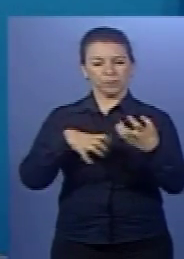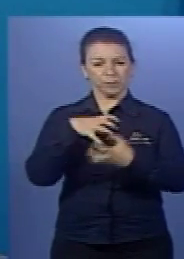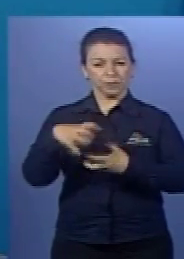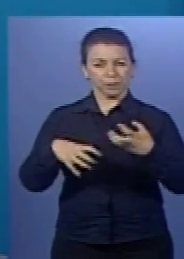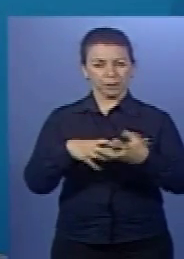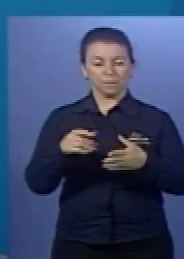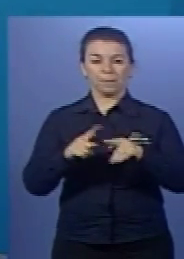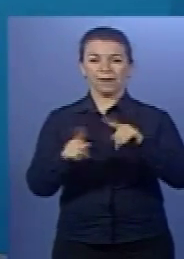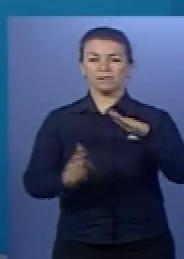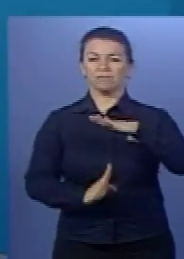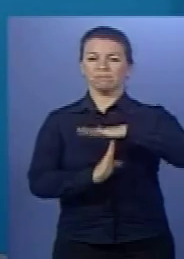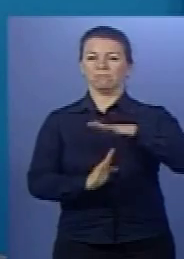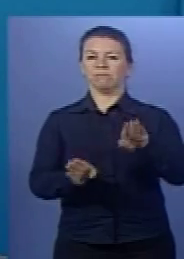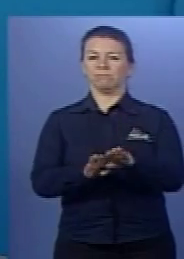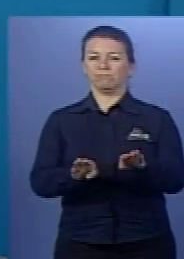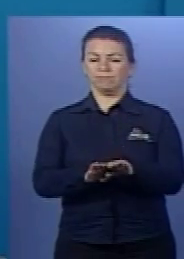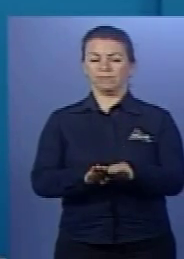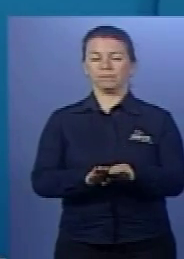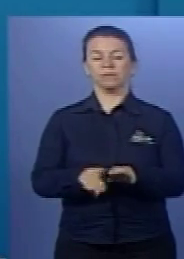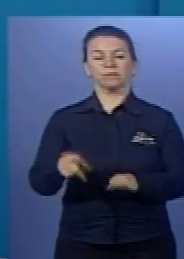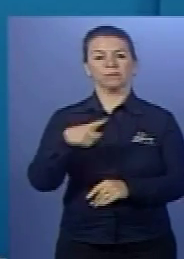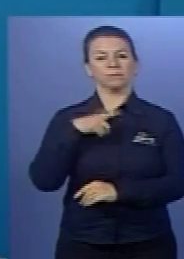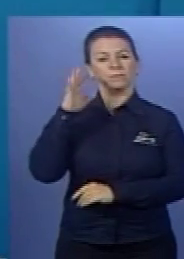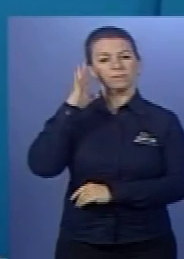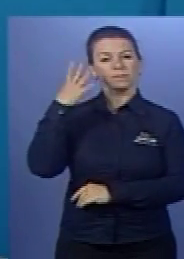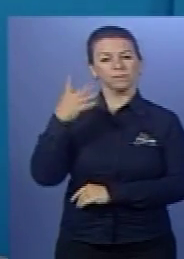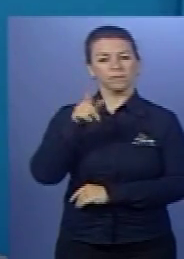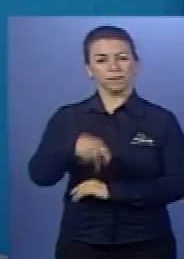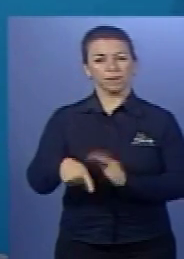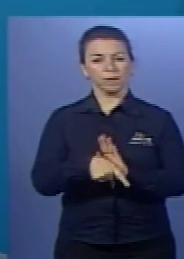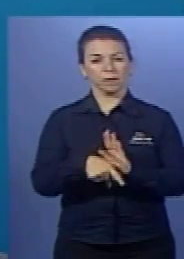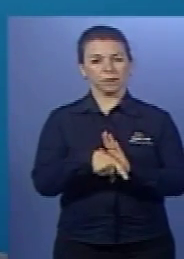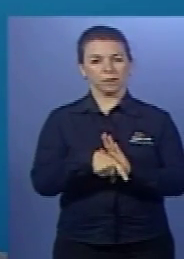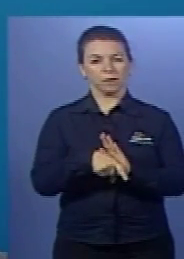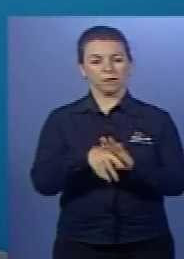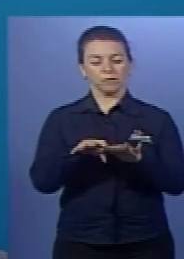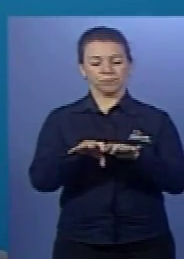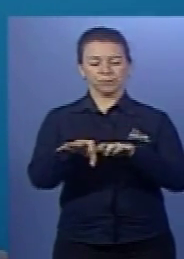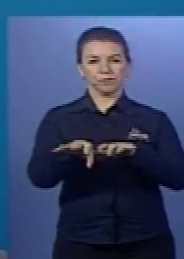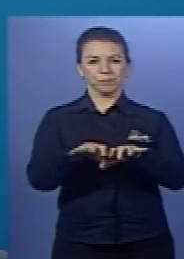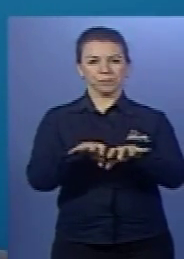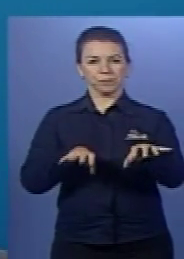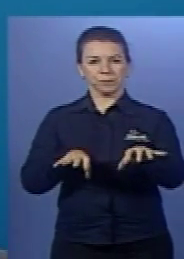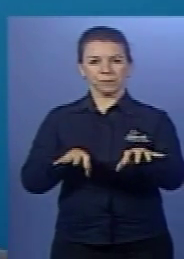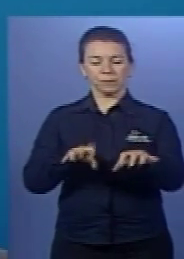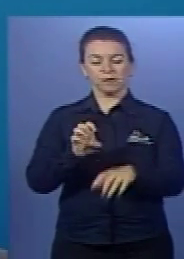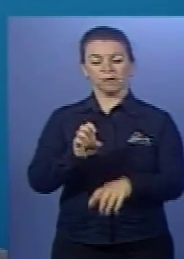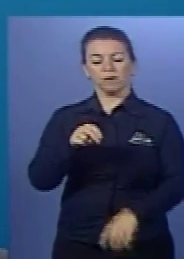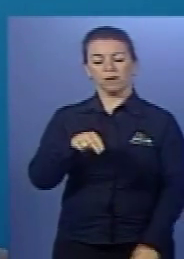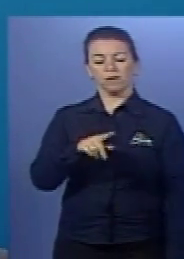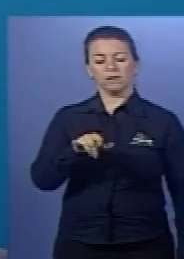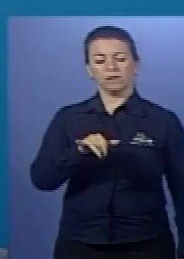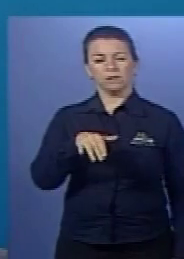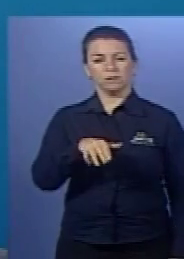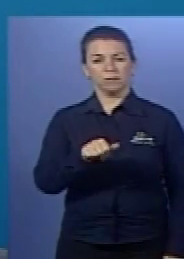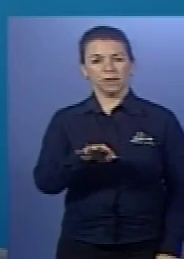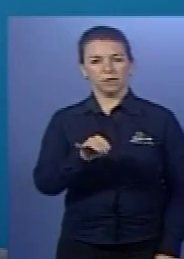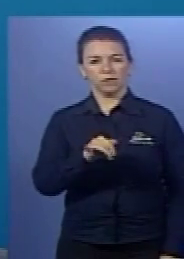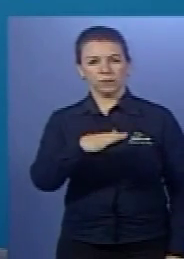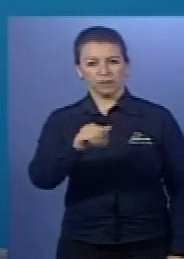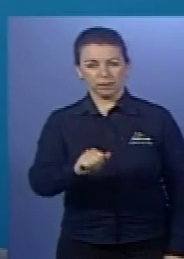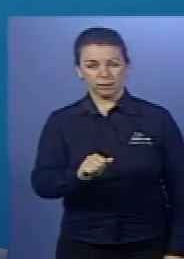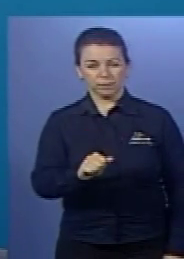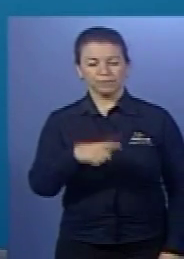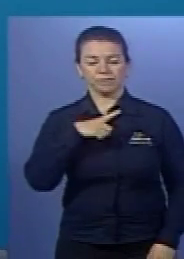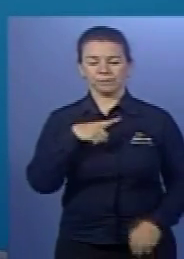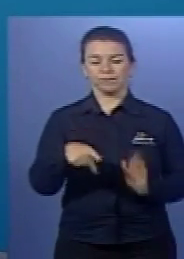mas tem um limite. A partir desse limite, ocorre o que nós chamamos de desnaturação enzimática. Tranquilo até aí?